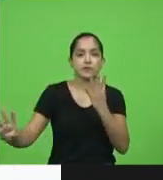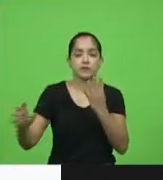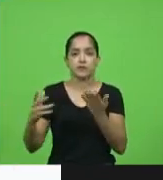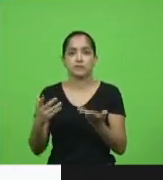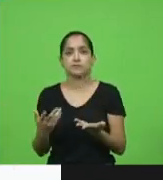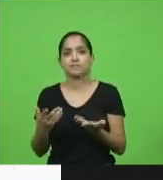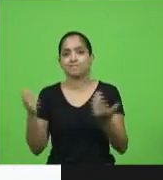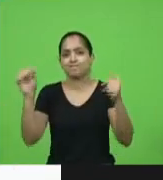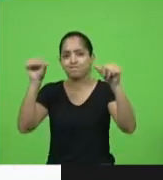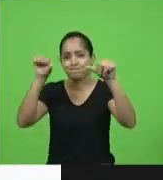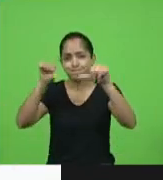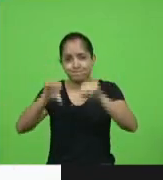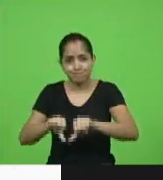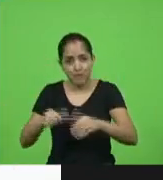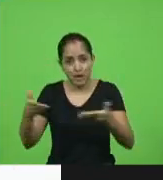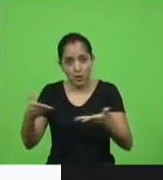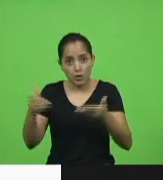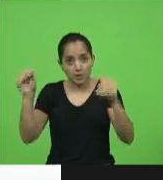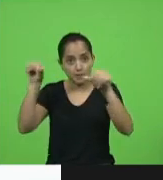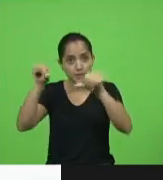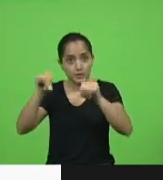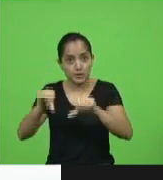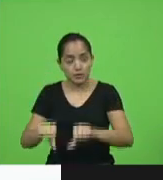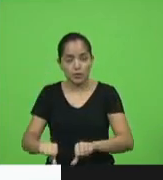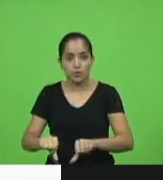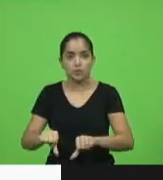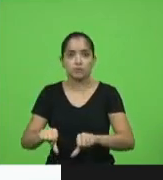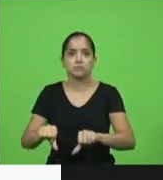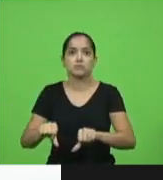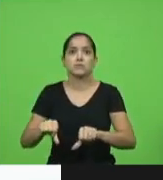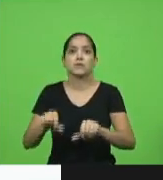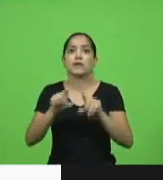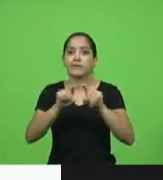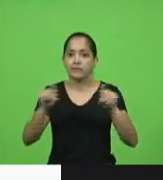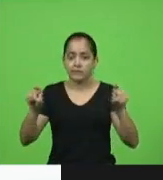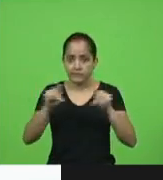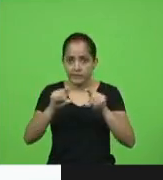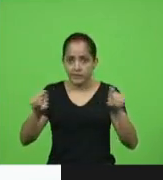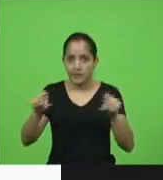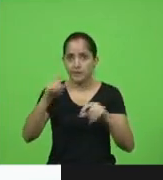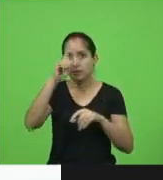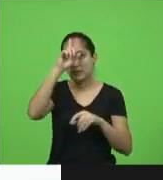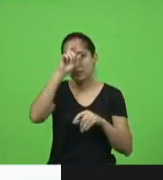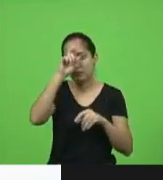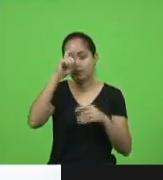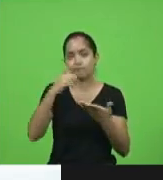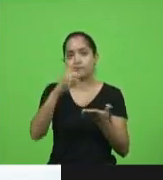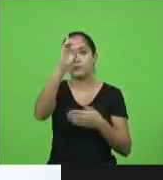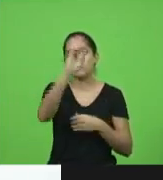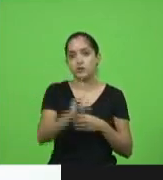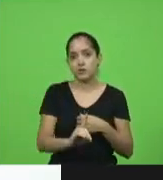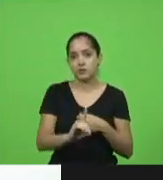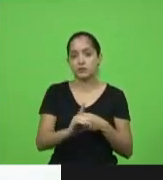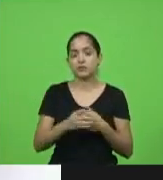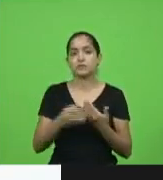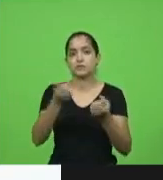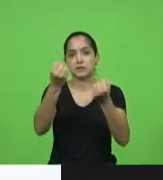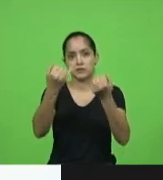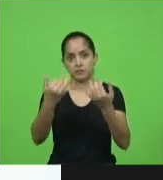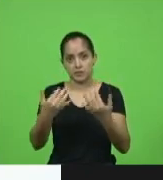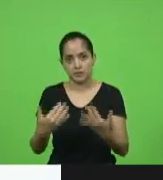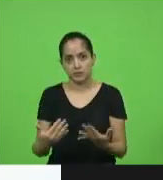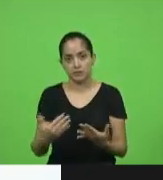esteve tão ruim. frase do diretor clínico do hospital regional de São Miguel do Oeste, Cássio